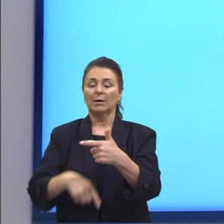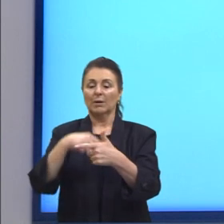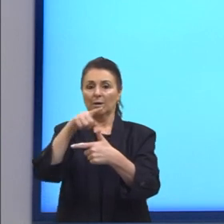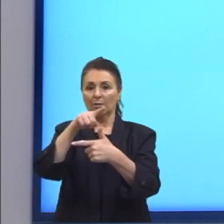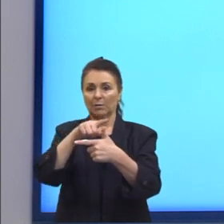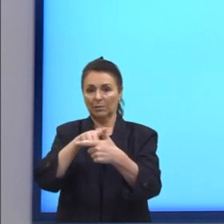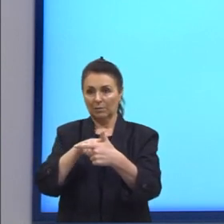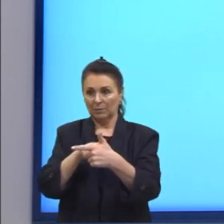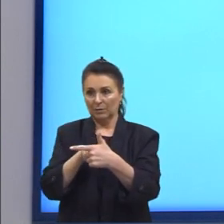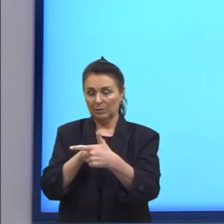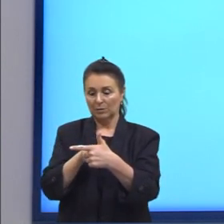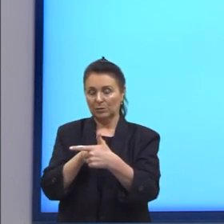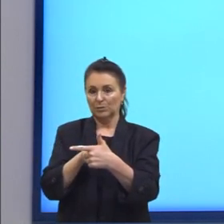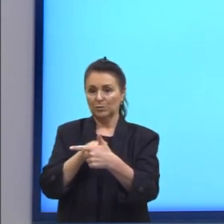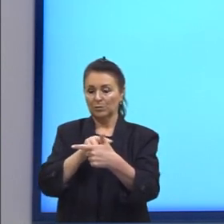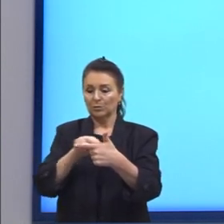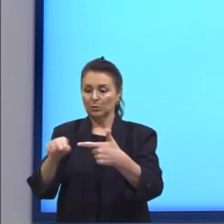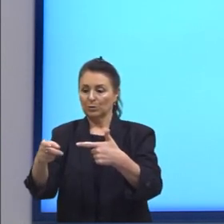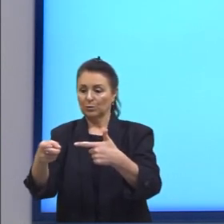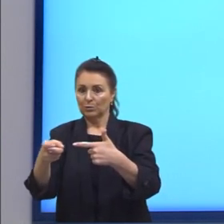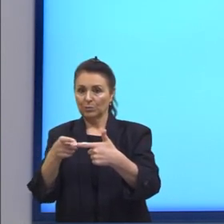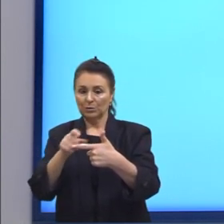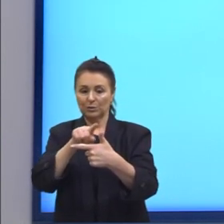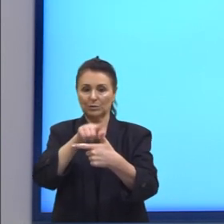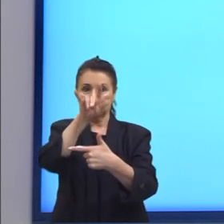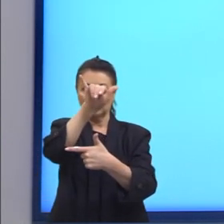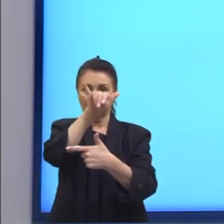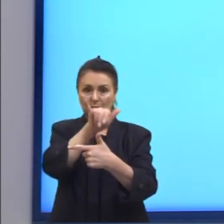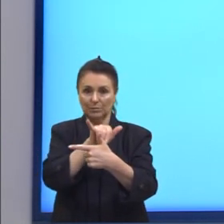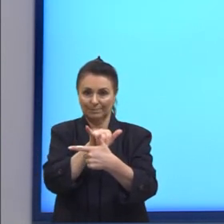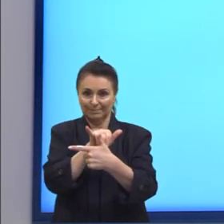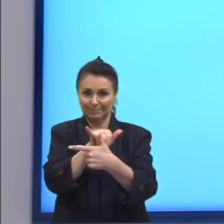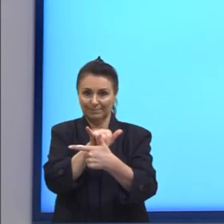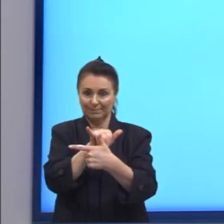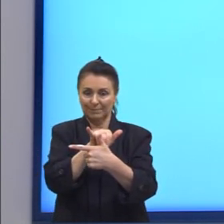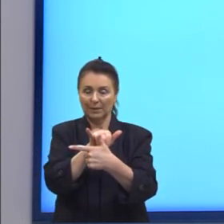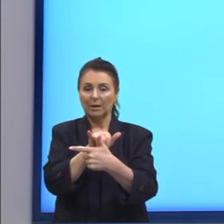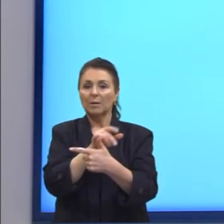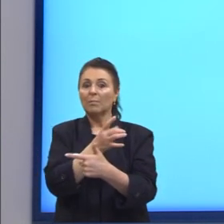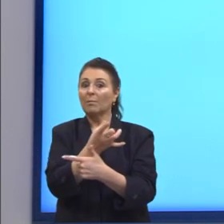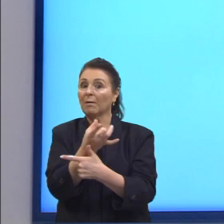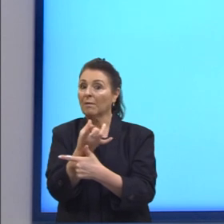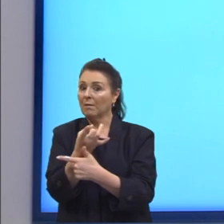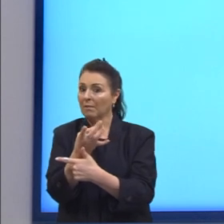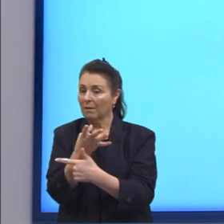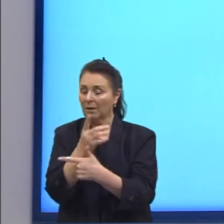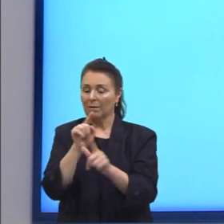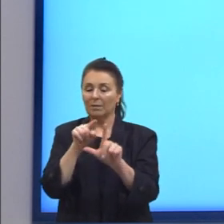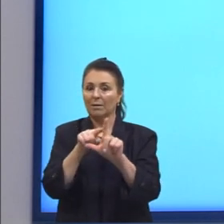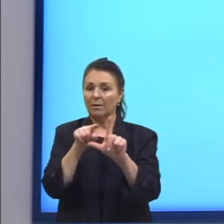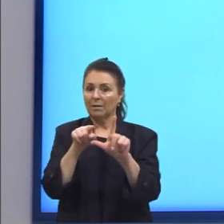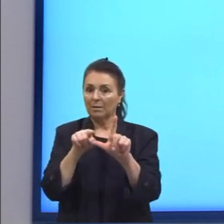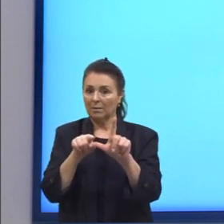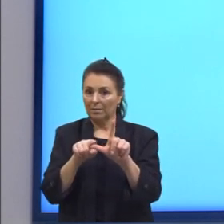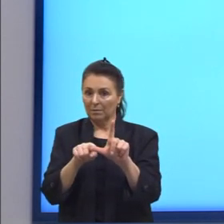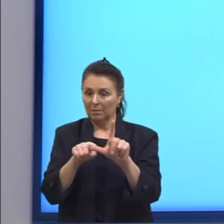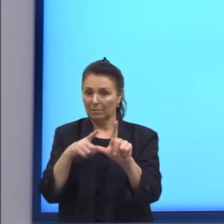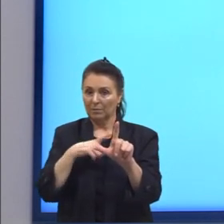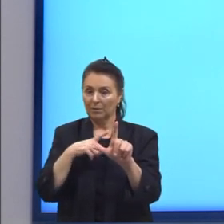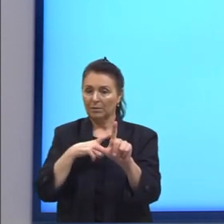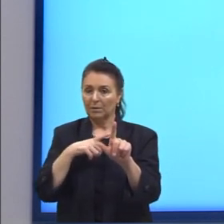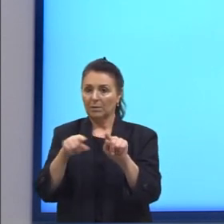cosseno, no eixo y o seno, para cada um destes ângulos. Temos as